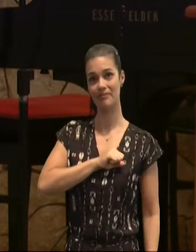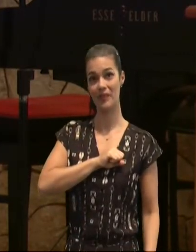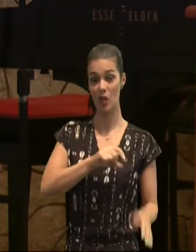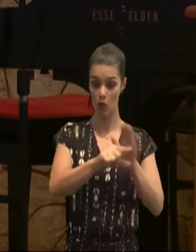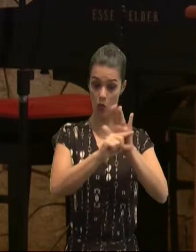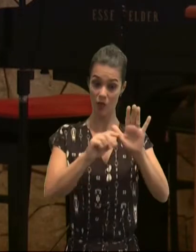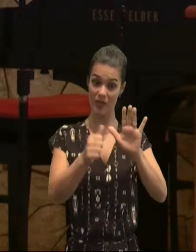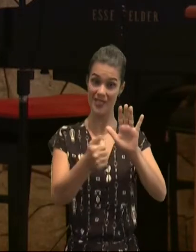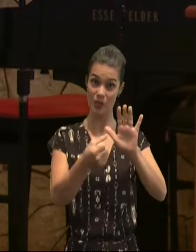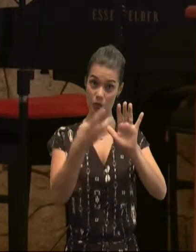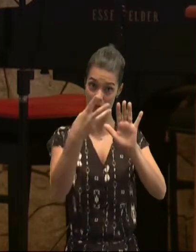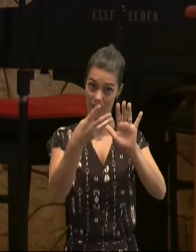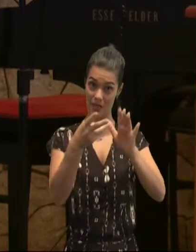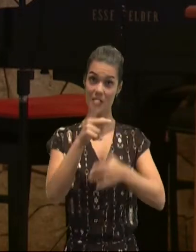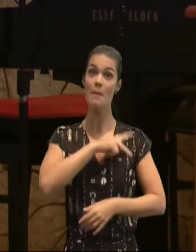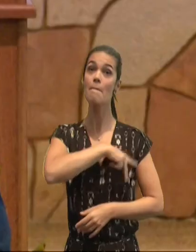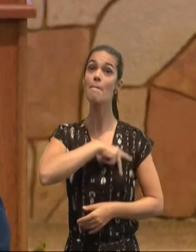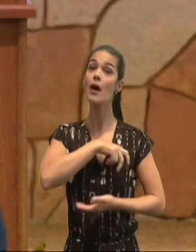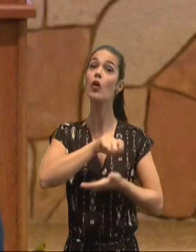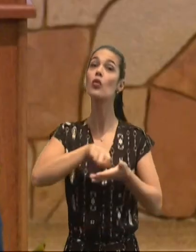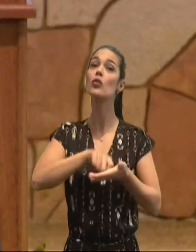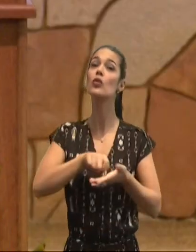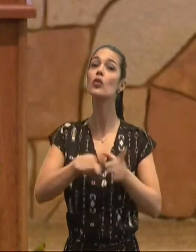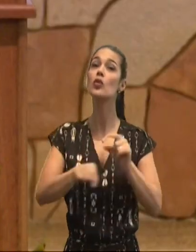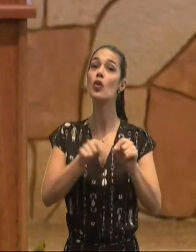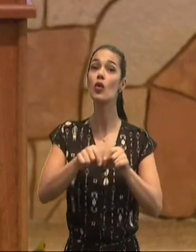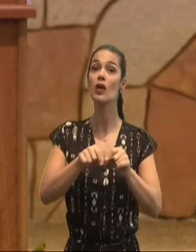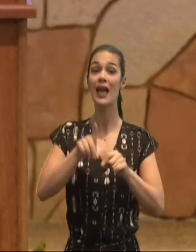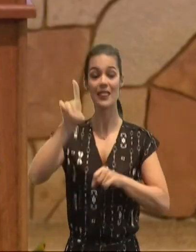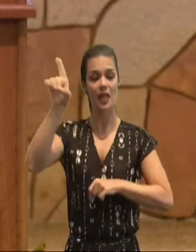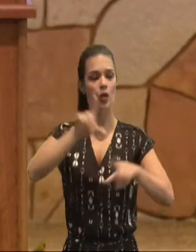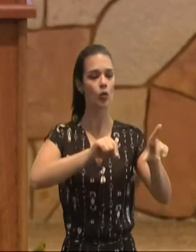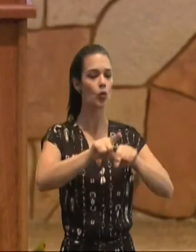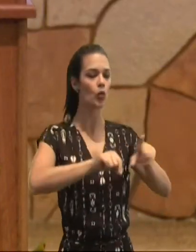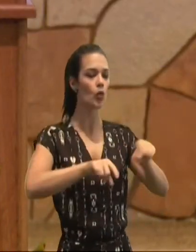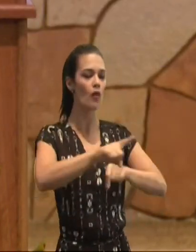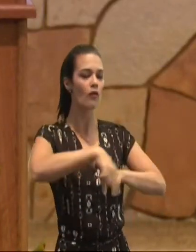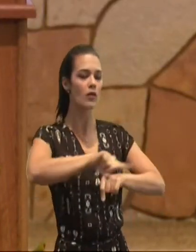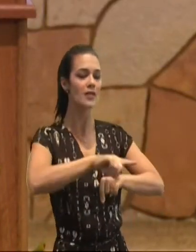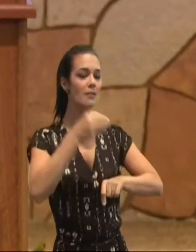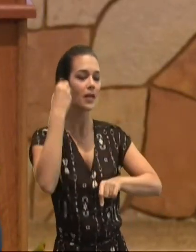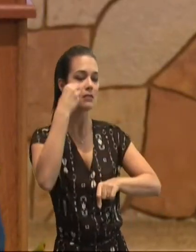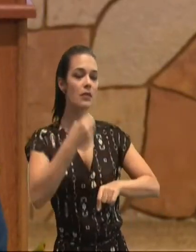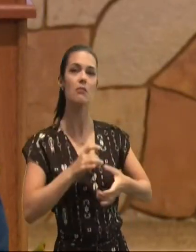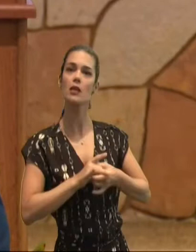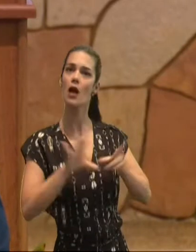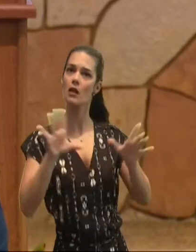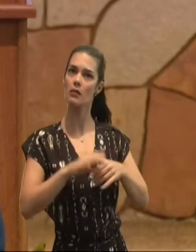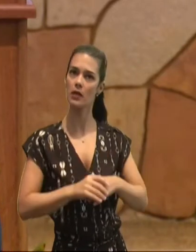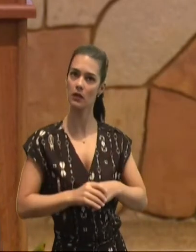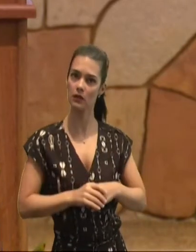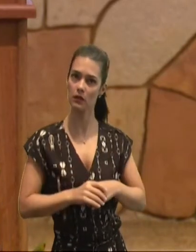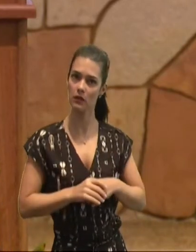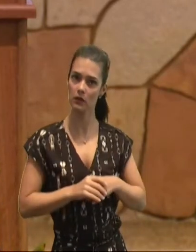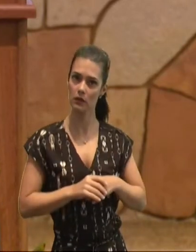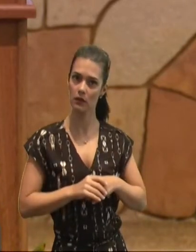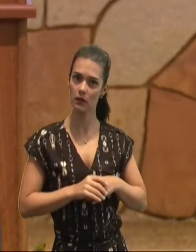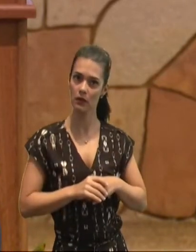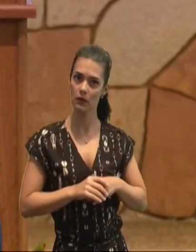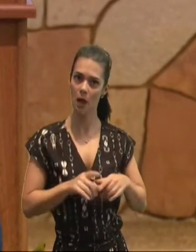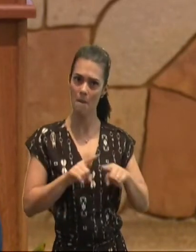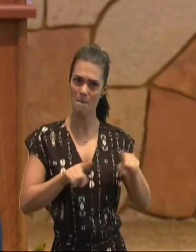porque vós, irmãos, fosteis chamados, a liberdade, porém, não useis a liberdade, para dar ocasião, a carne,